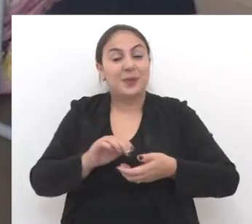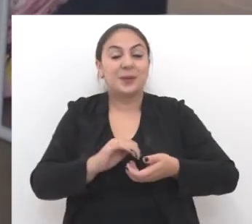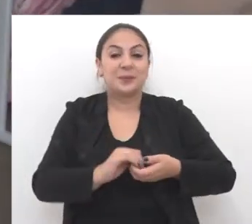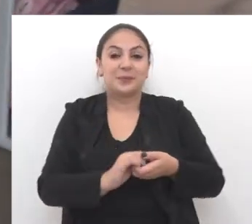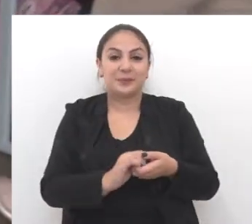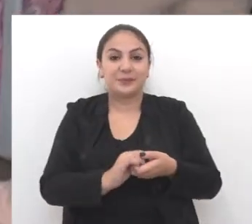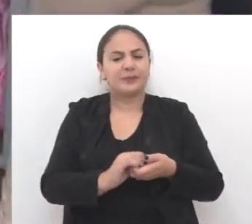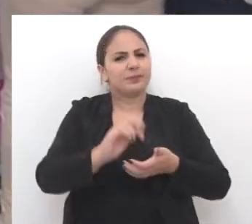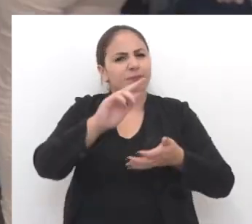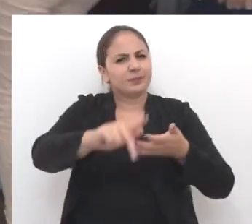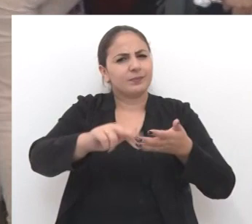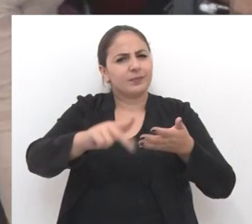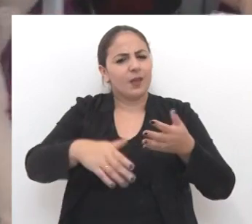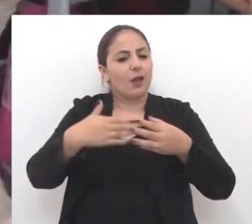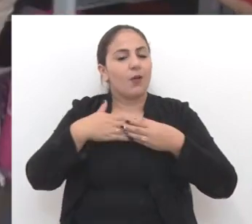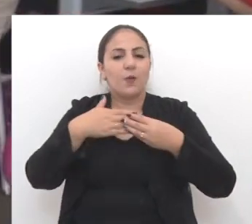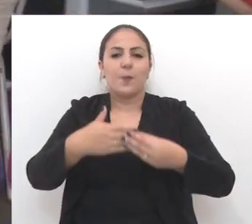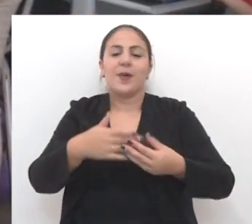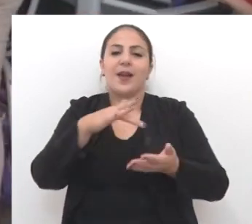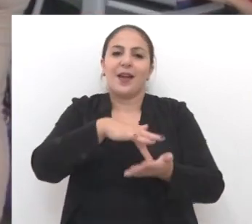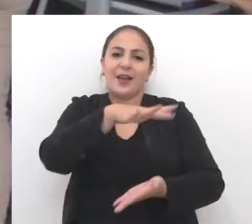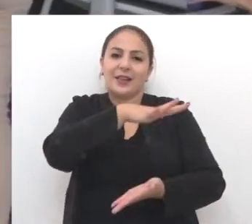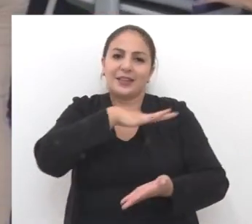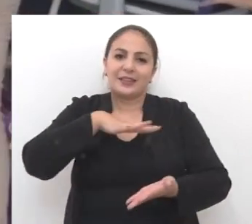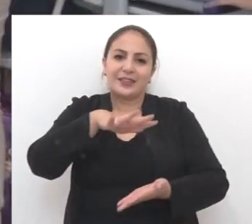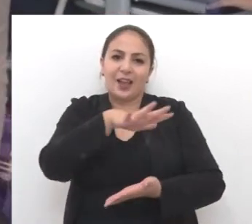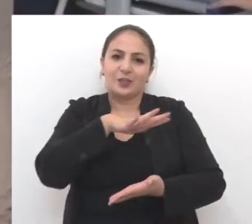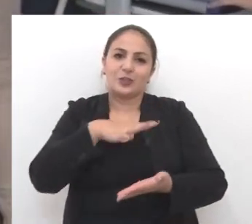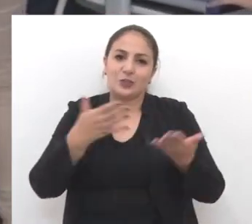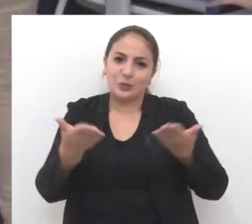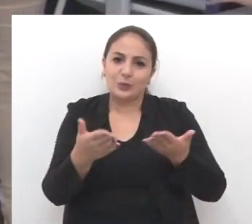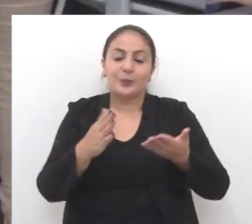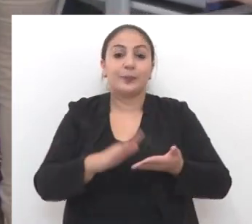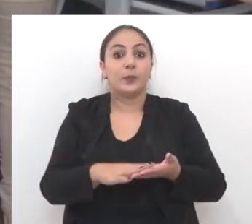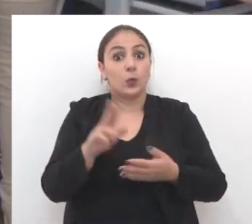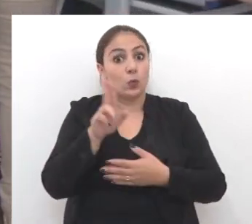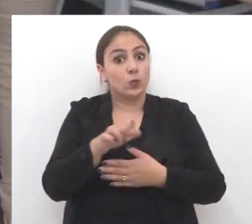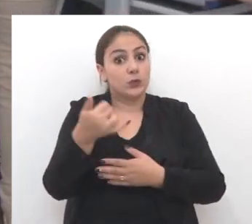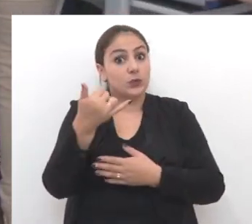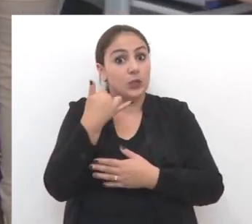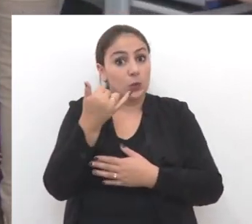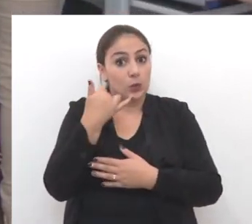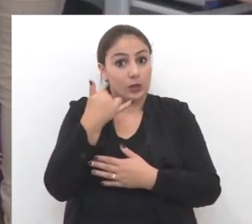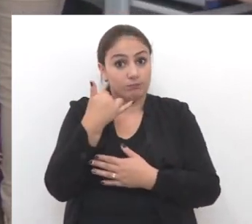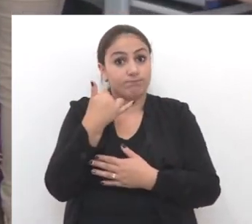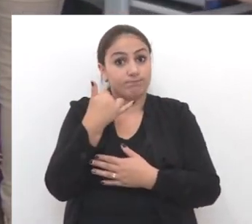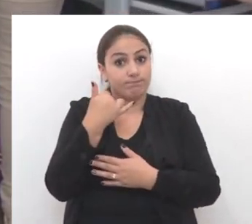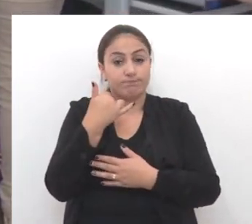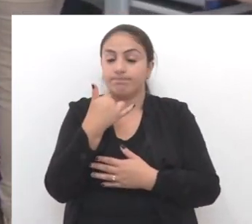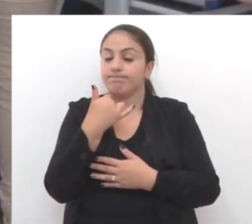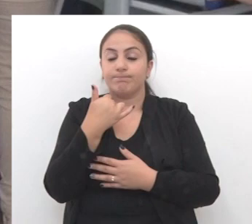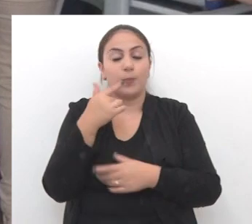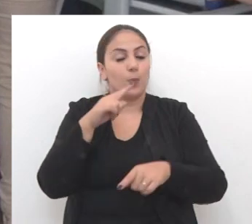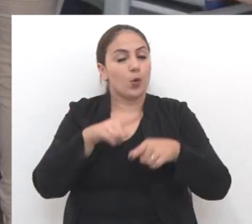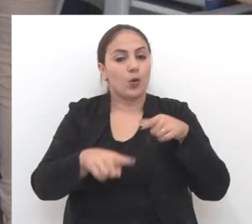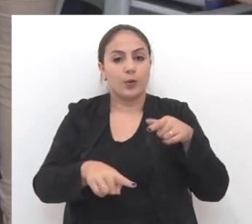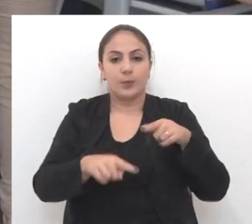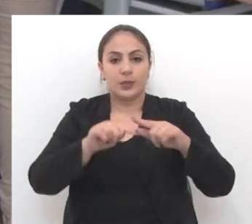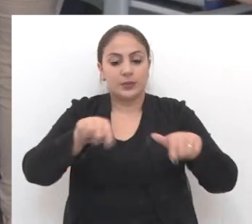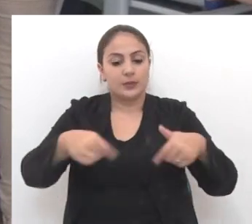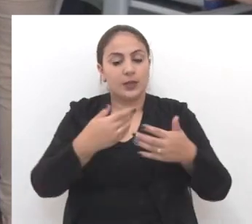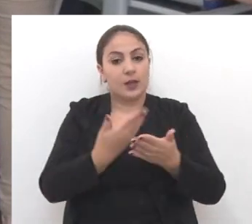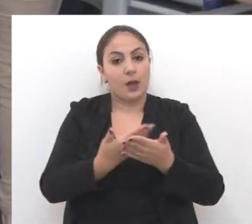E as diferenças acompanham a realidade moderna. O uso de aparelhos celulares não é